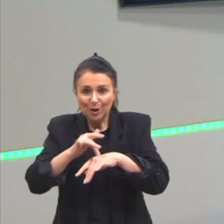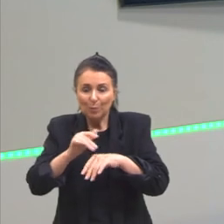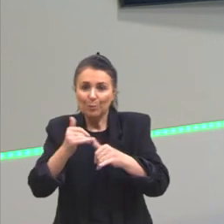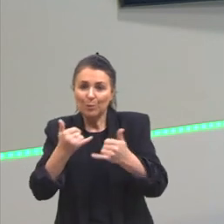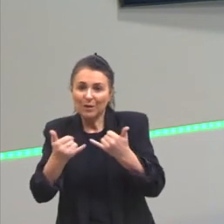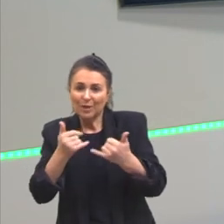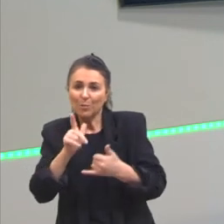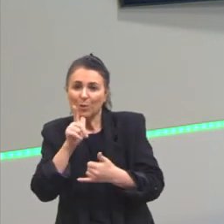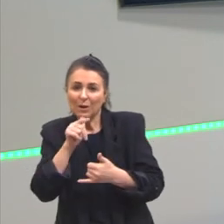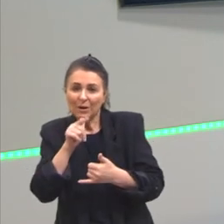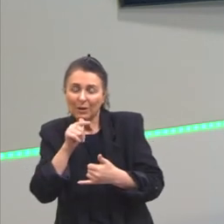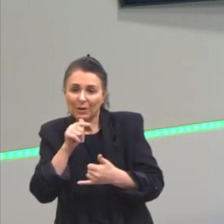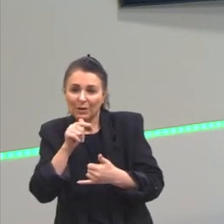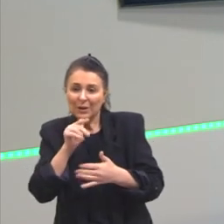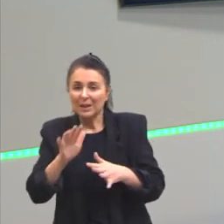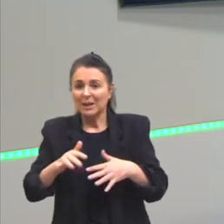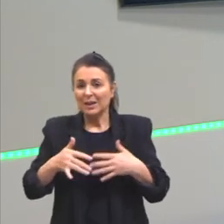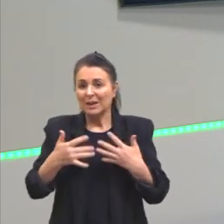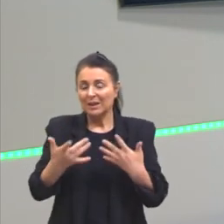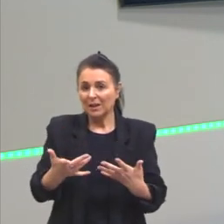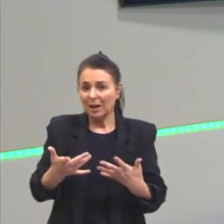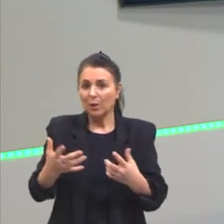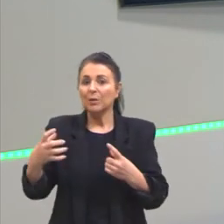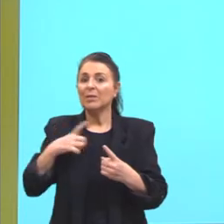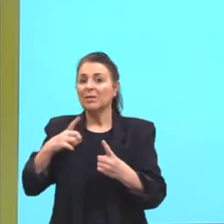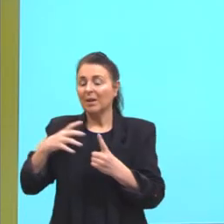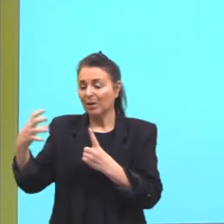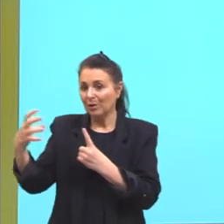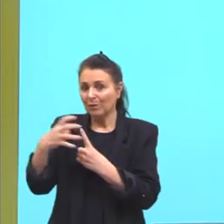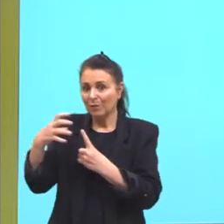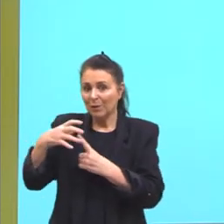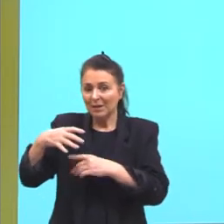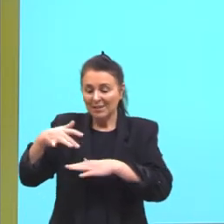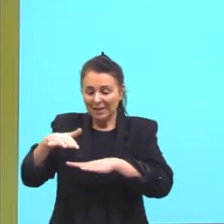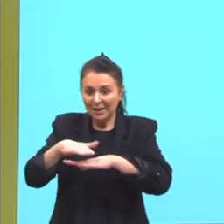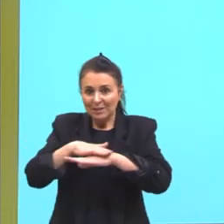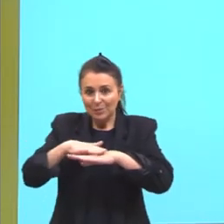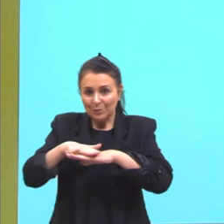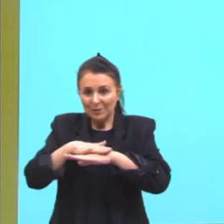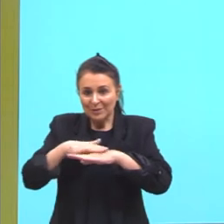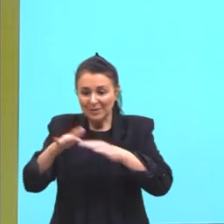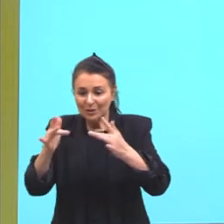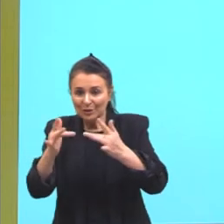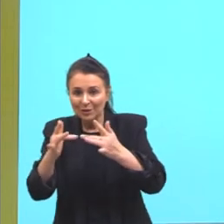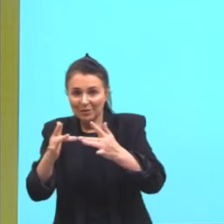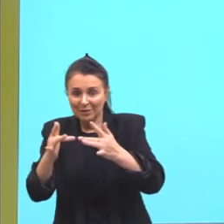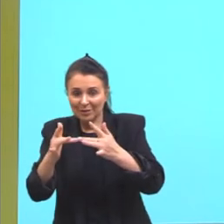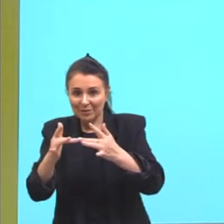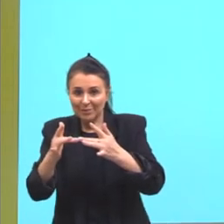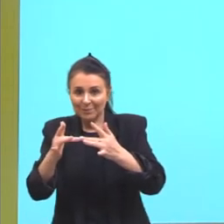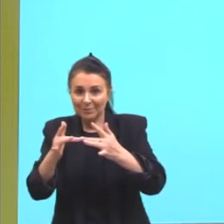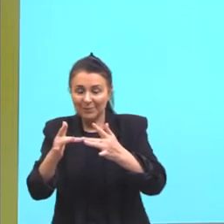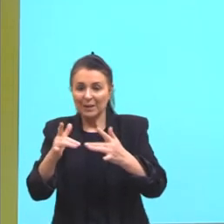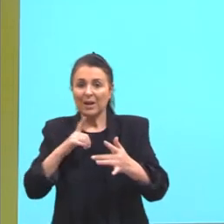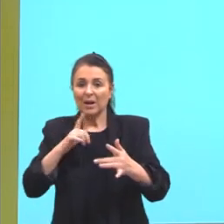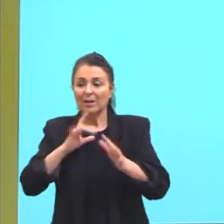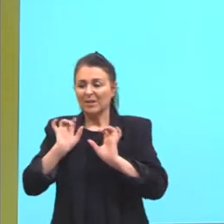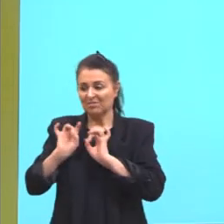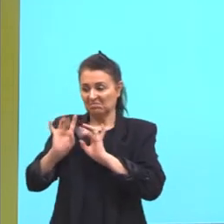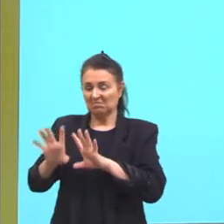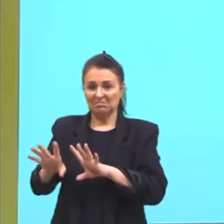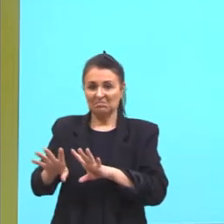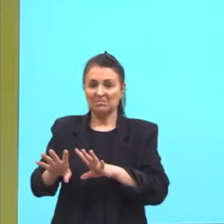cozimento, por exemplo. Então, isso vai influenciar a superfície de contato. E aí, a gente já vai descartar